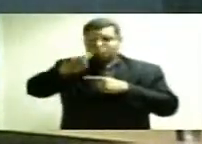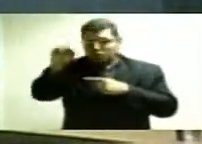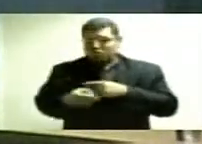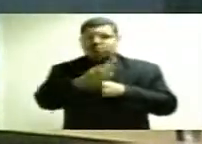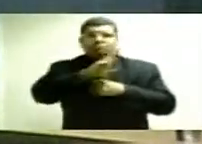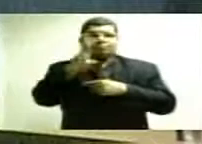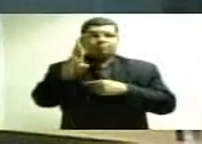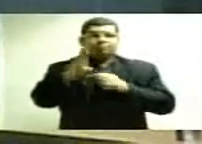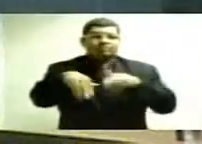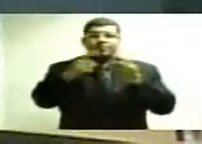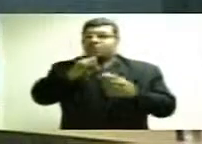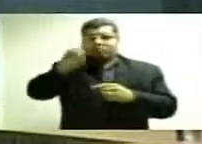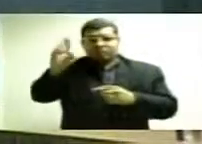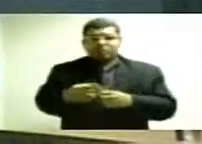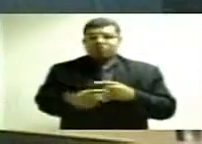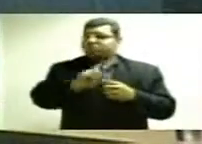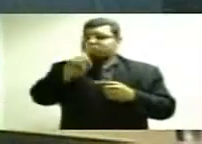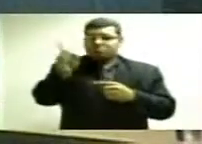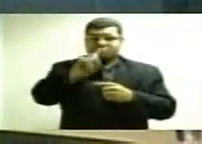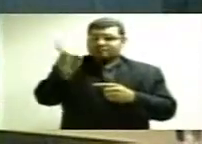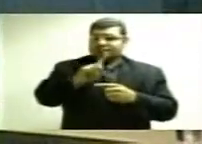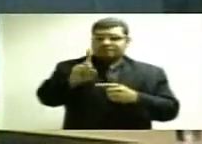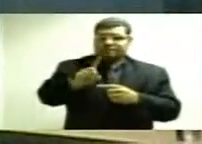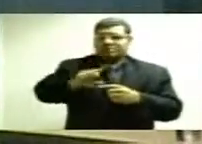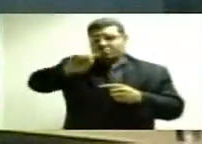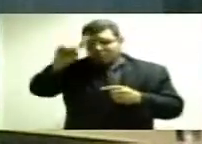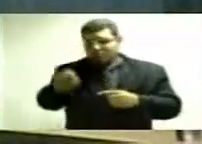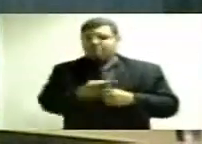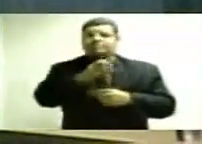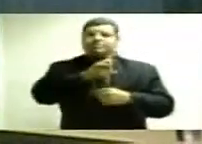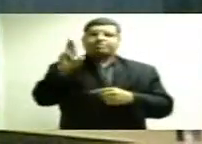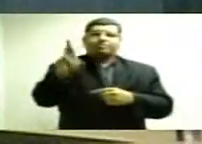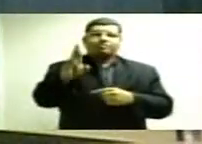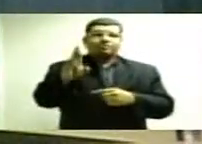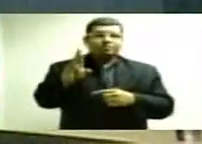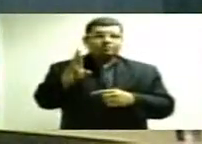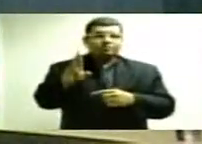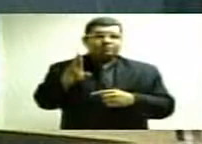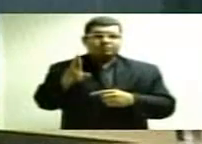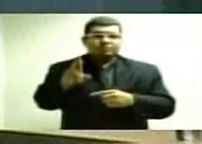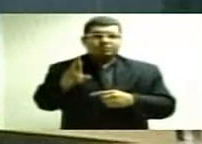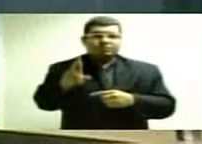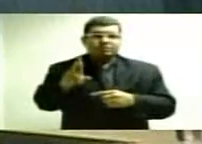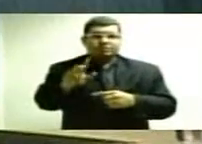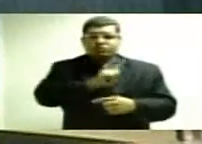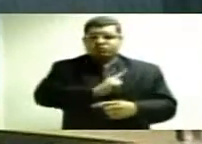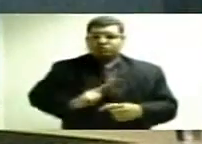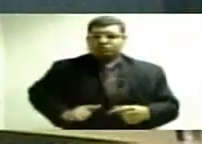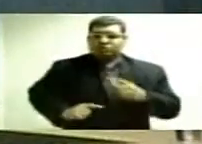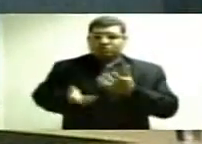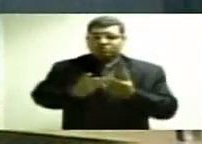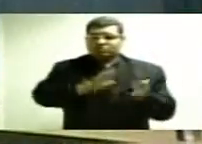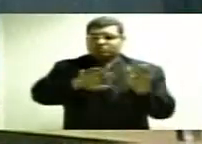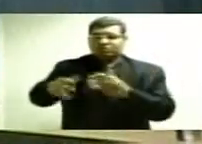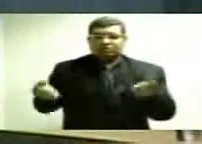bilhão, não é um milhão, não são mil reais, não são cem reais, é um bilhão de reais. O governo que quer